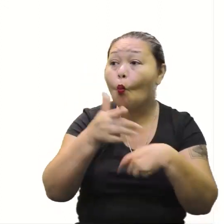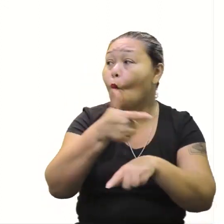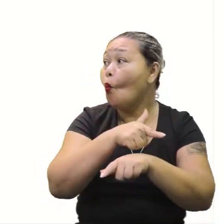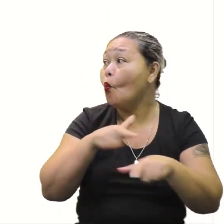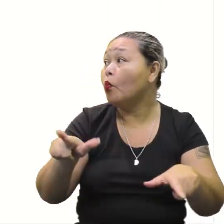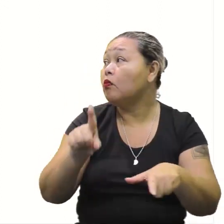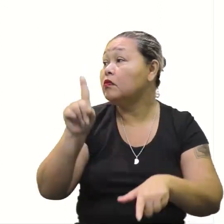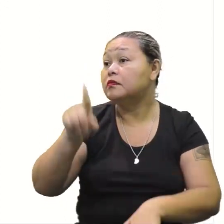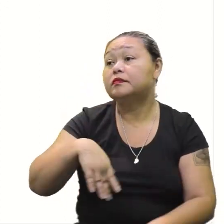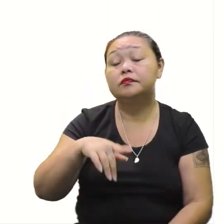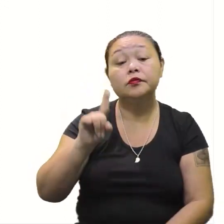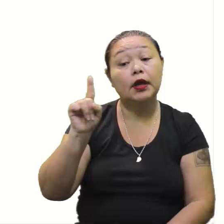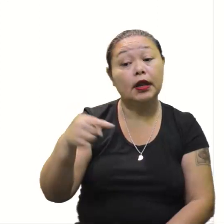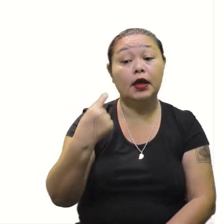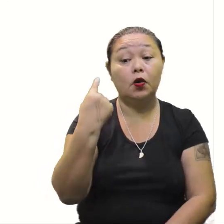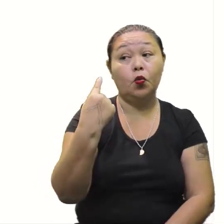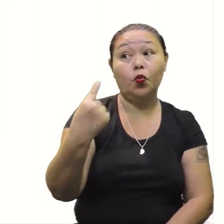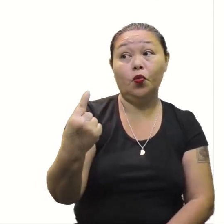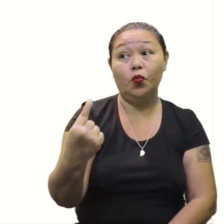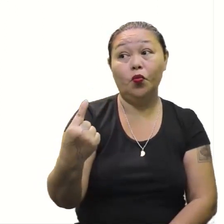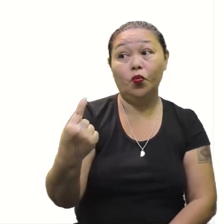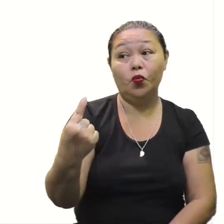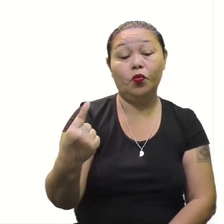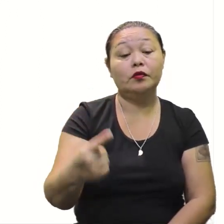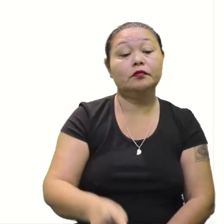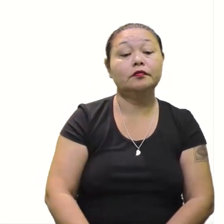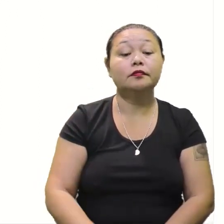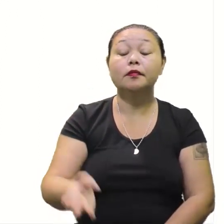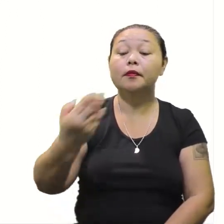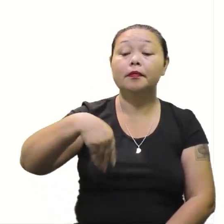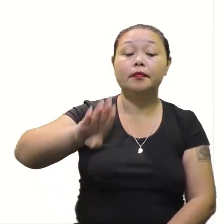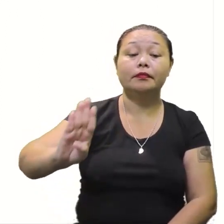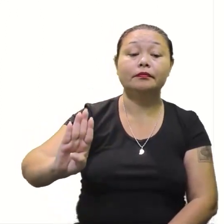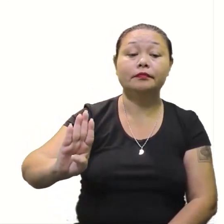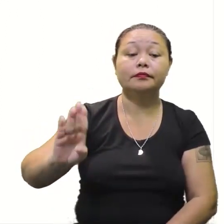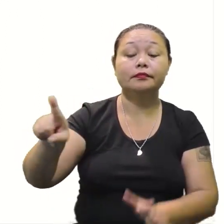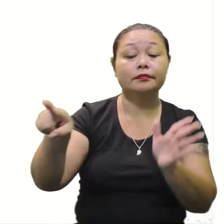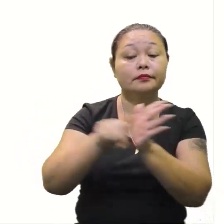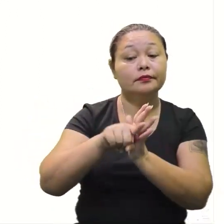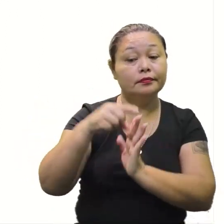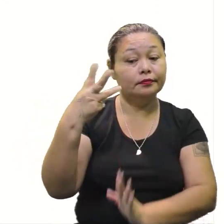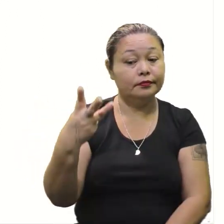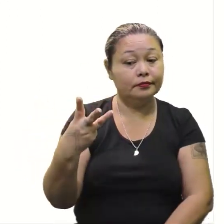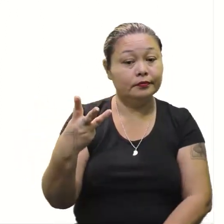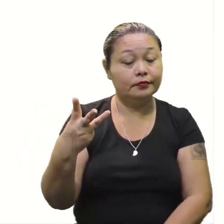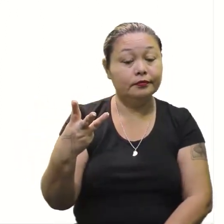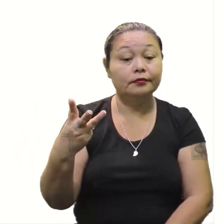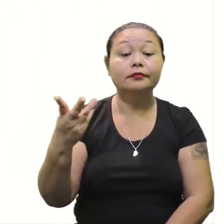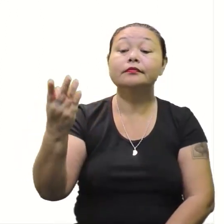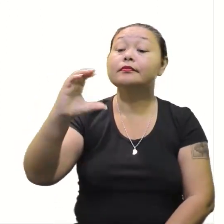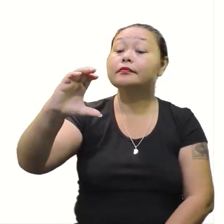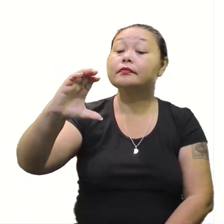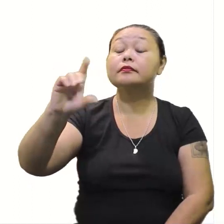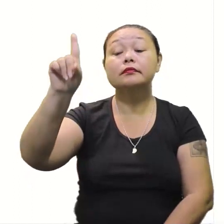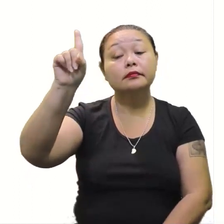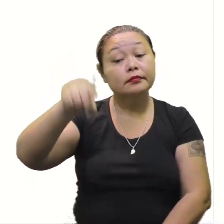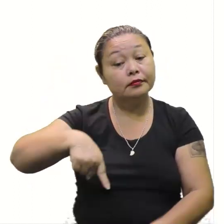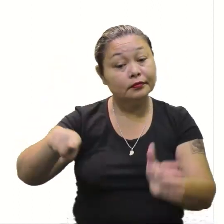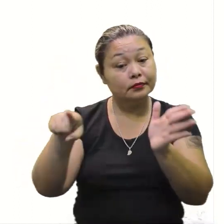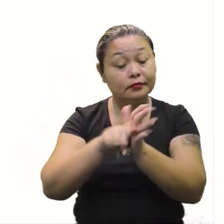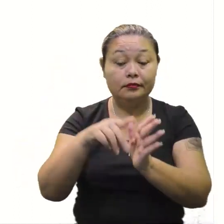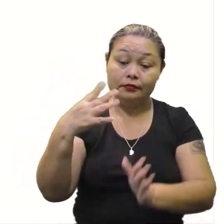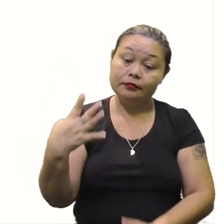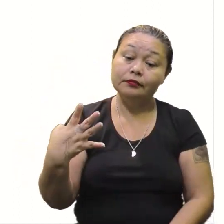ele é 1. Muito bem. Quem é o B? Menos 3. E quem é o C? É o